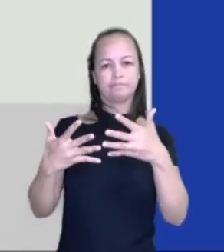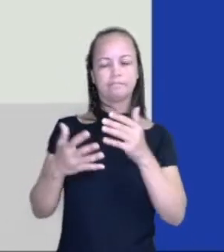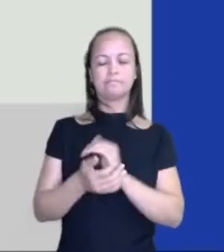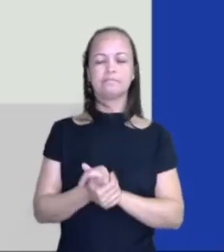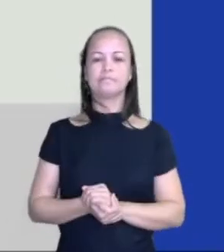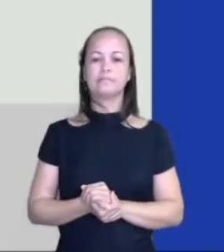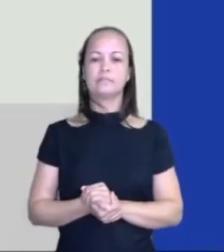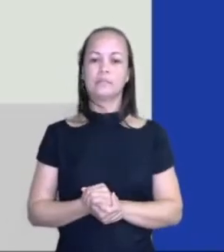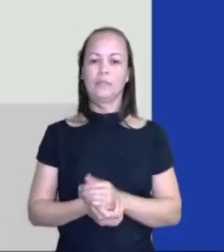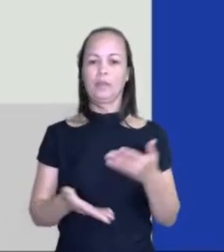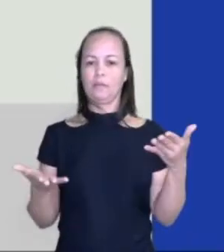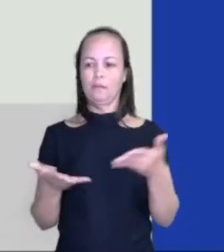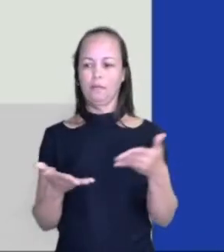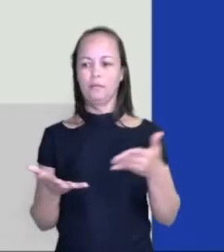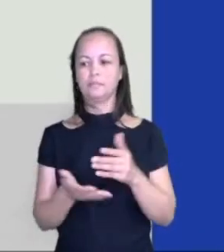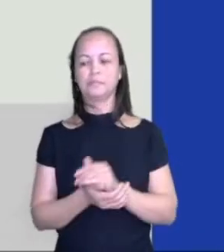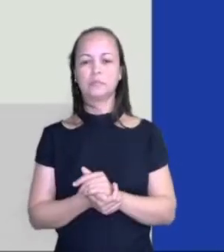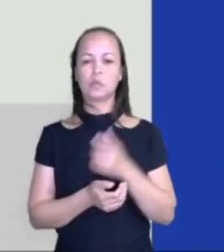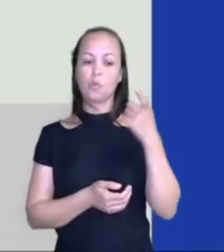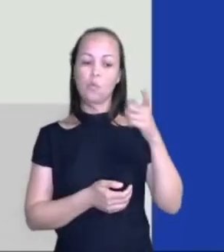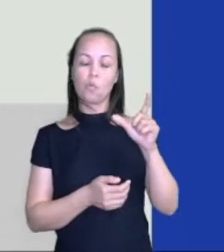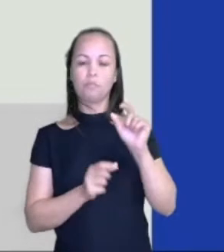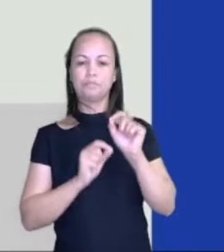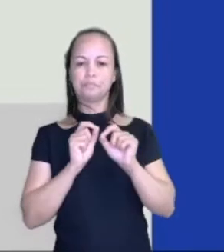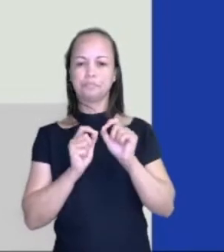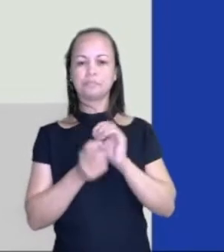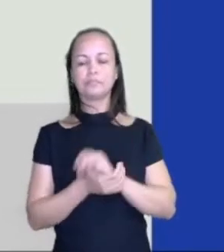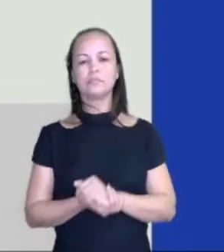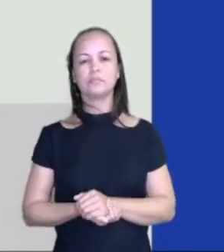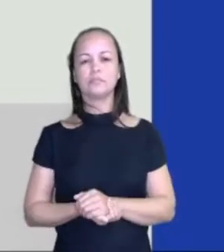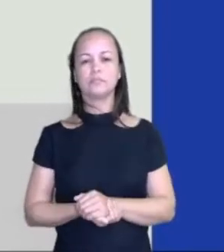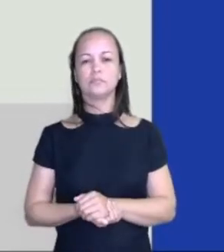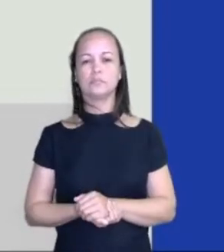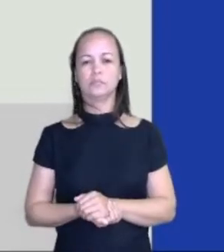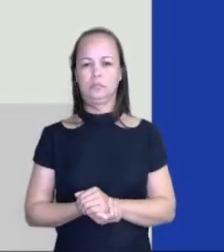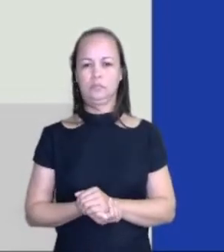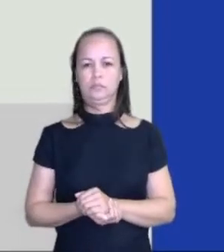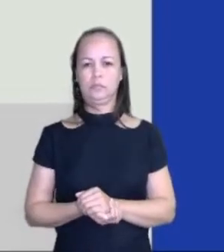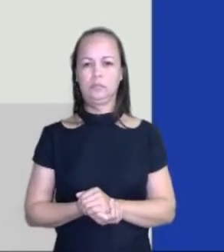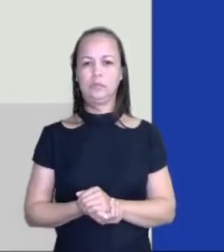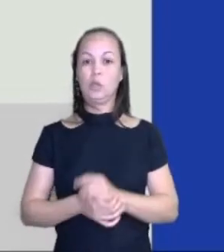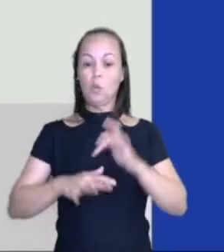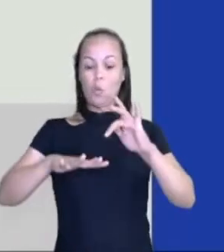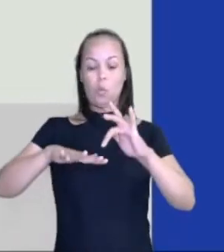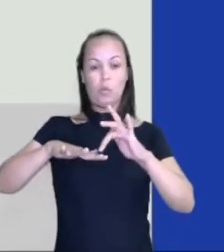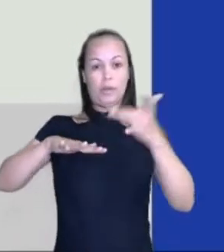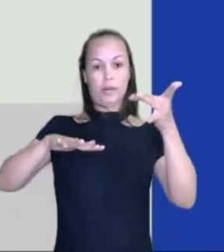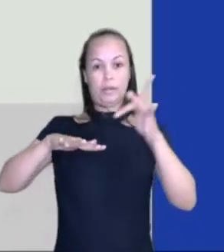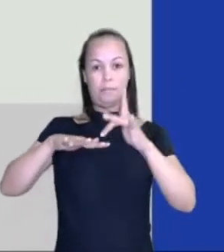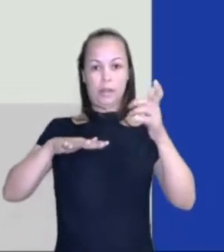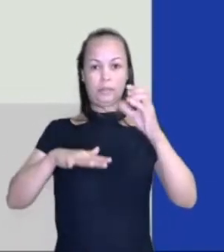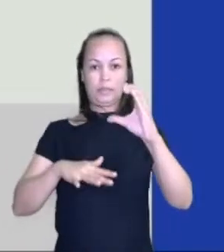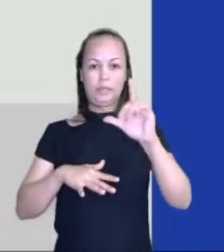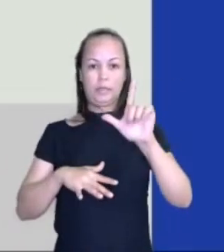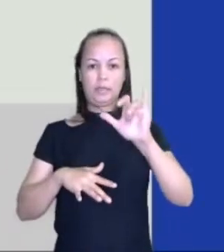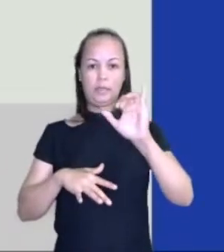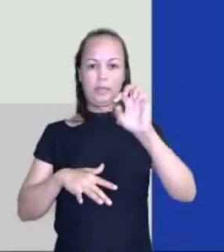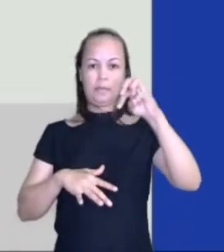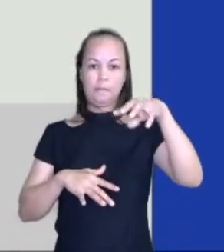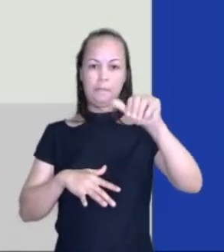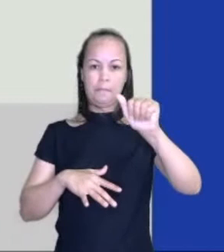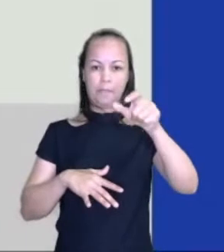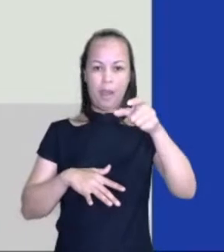E aí, a gente vem agora com o outro ponto, que é o ponto do clímax. É aquele ponto de